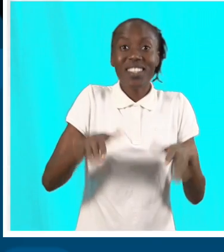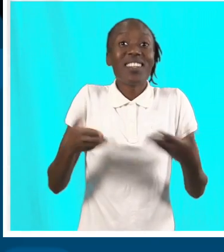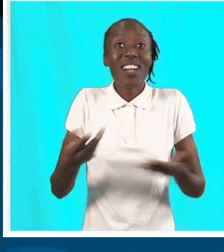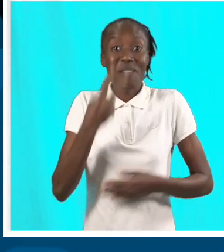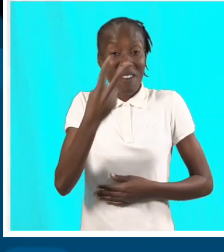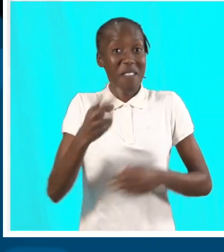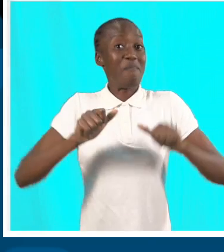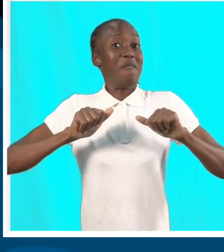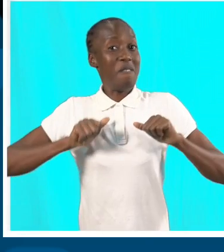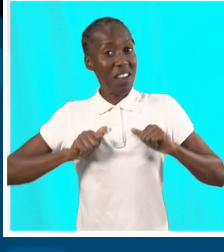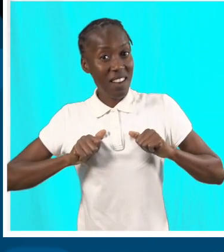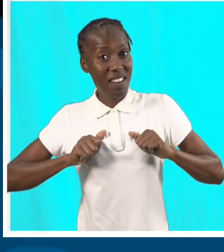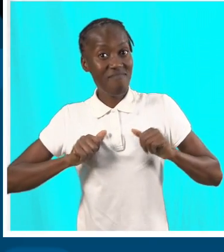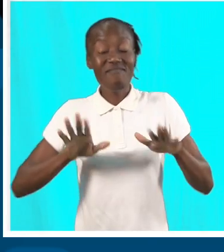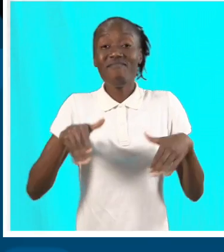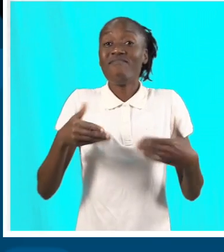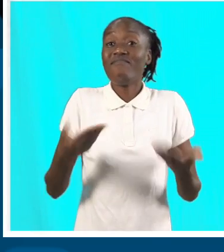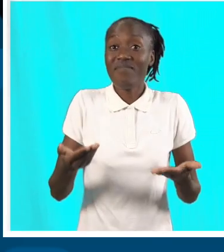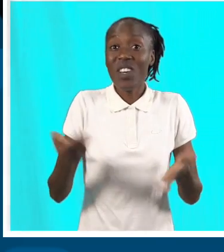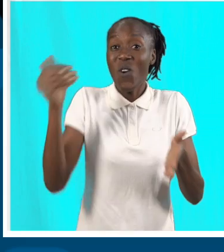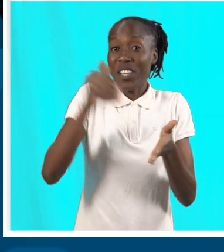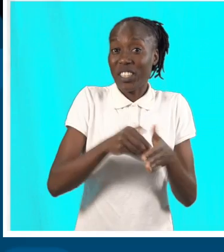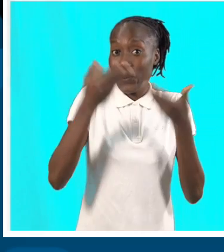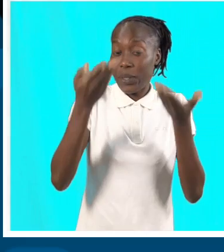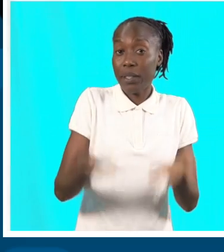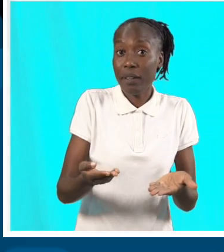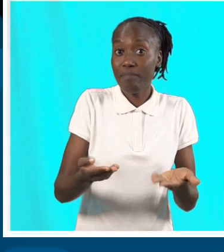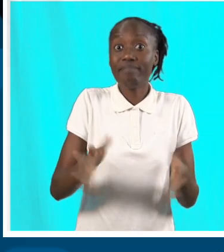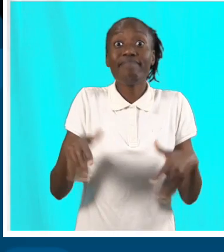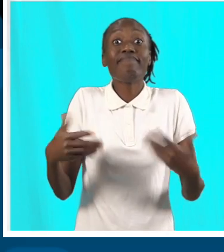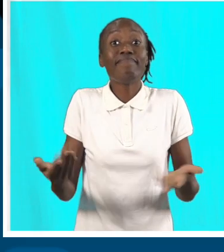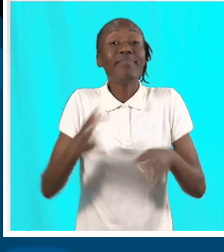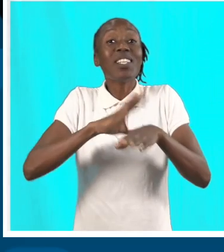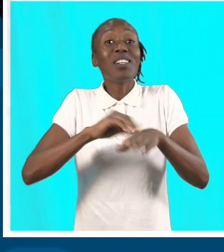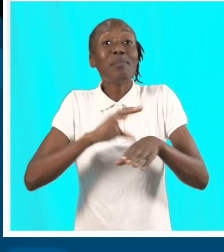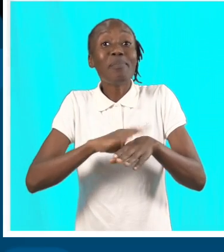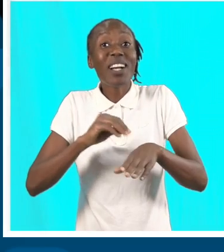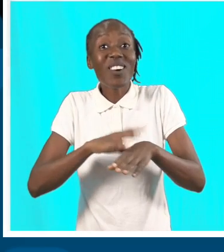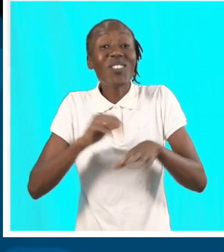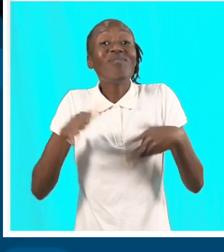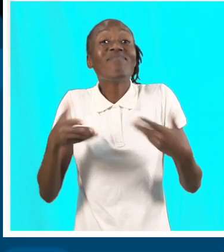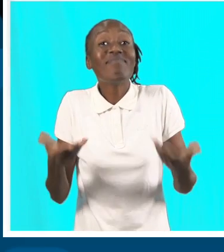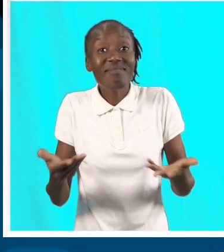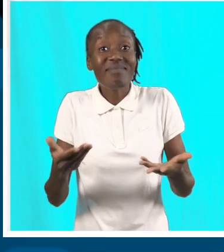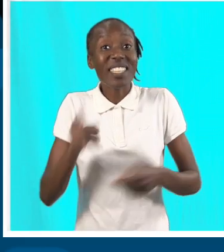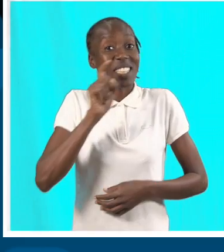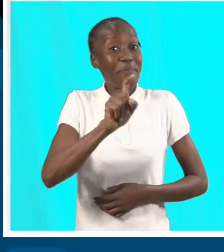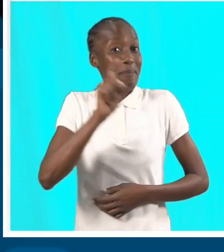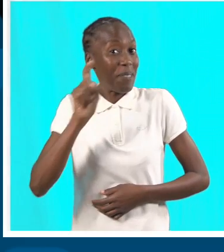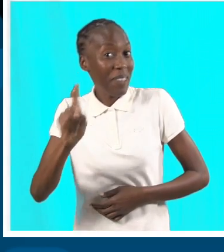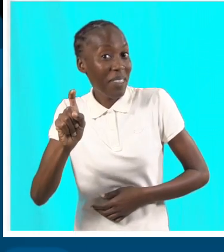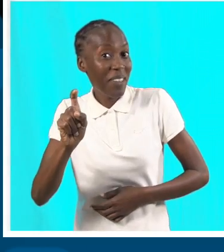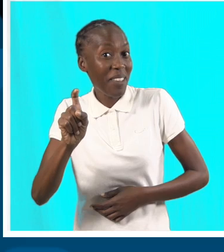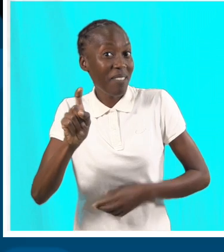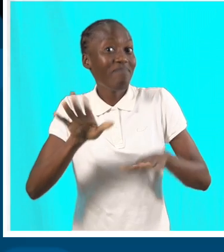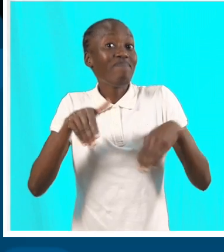para ver Mafalala. Agora, quando ele chegou aqui, este branco, foi